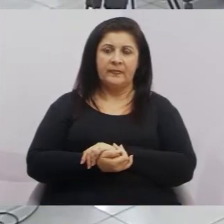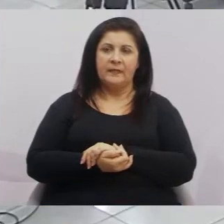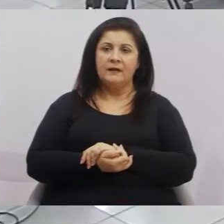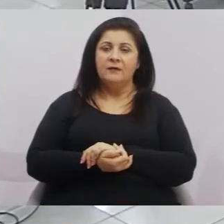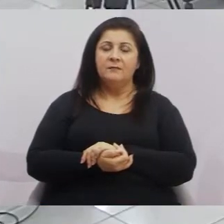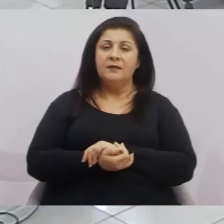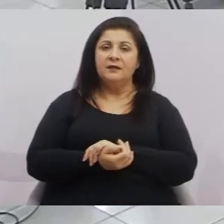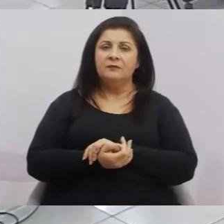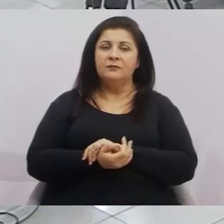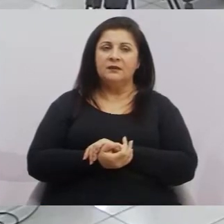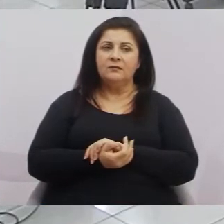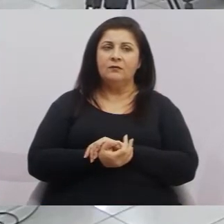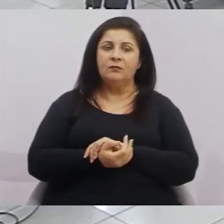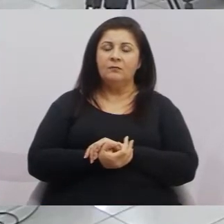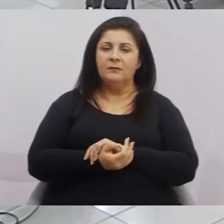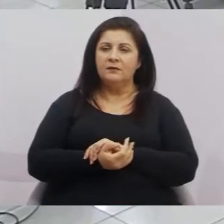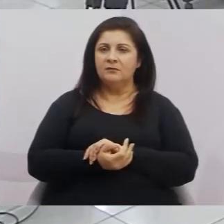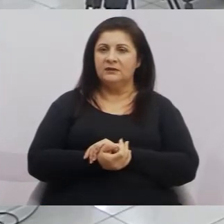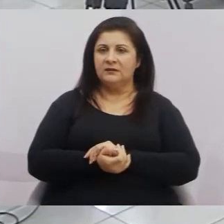projeto continua em discussão.